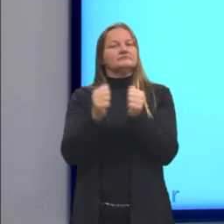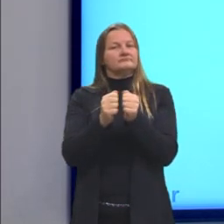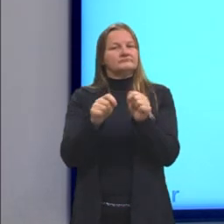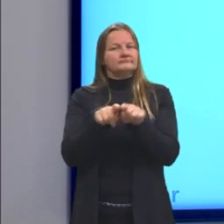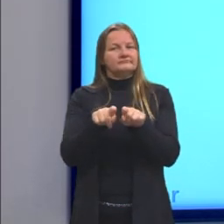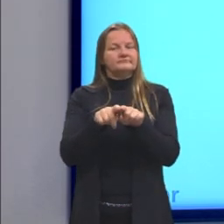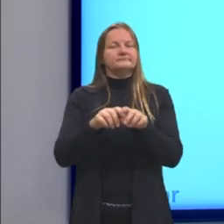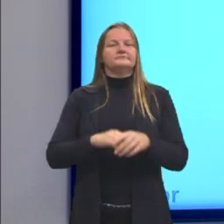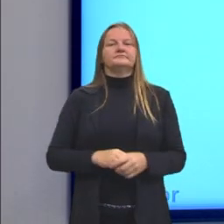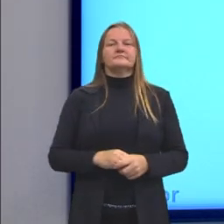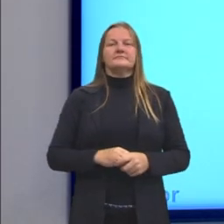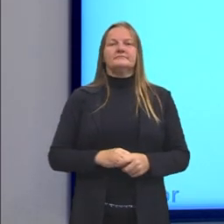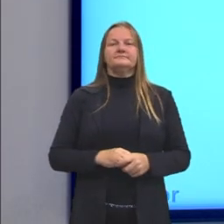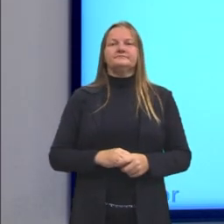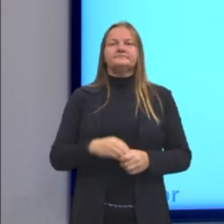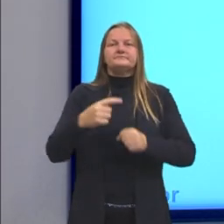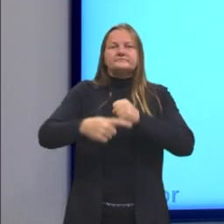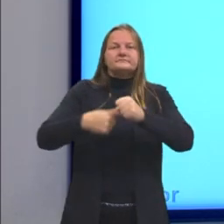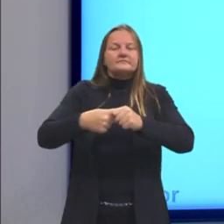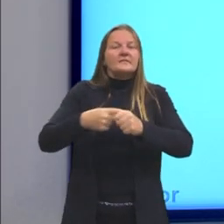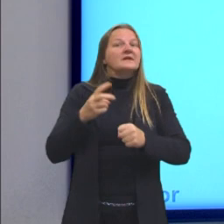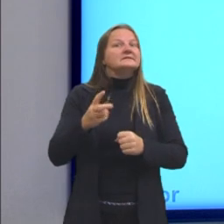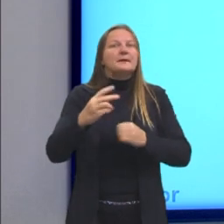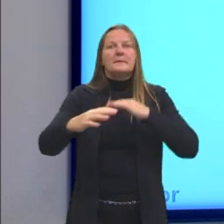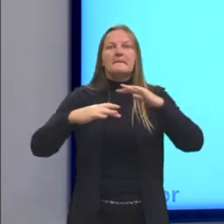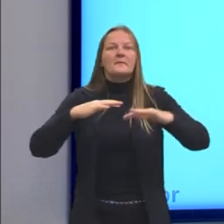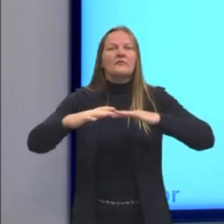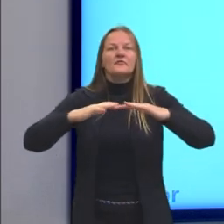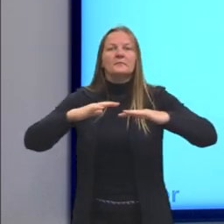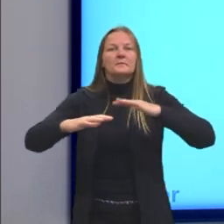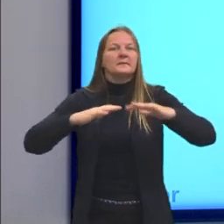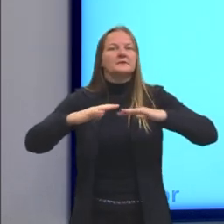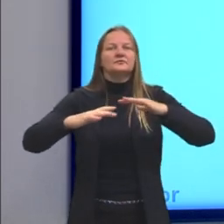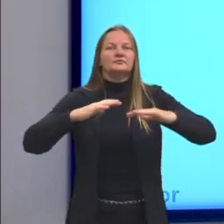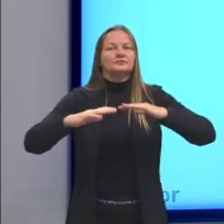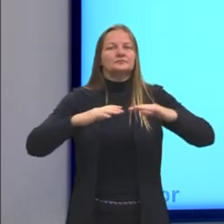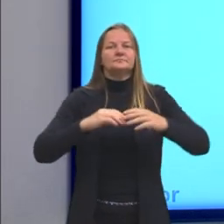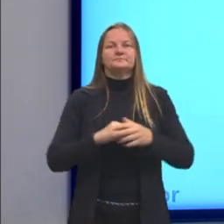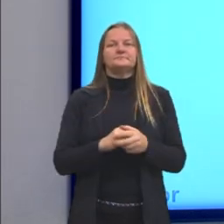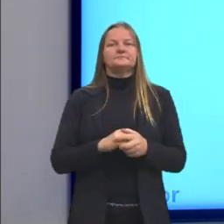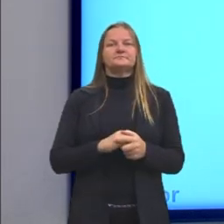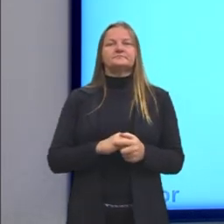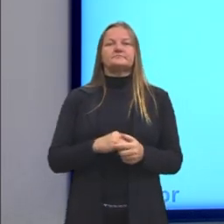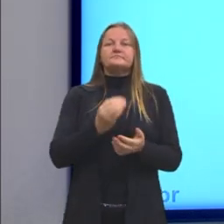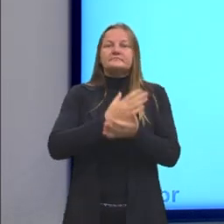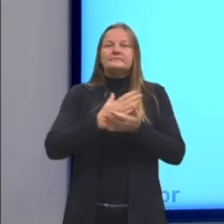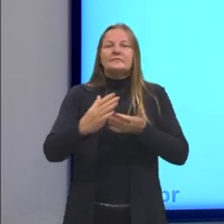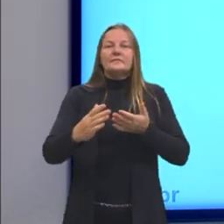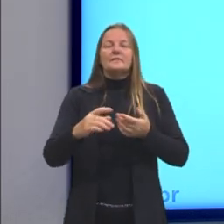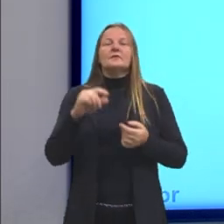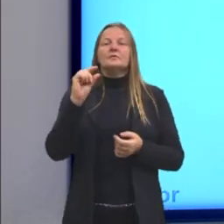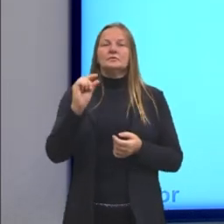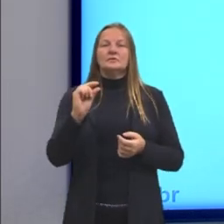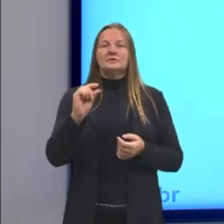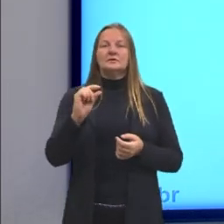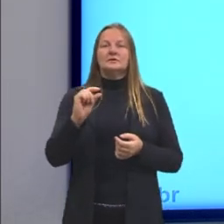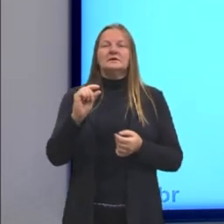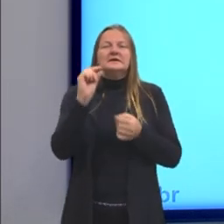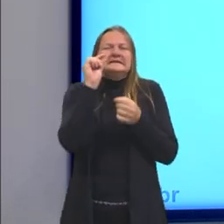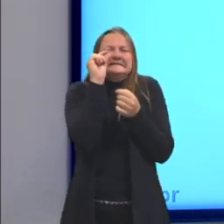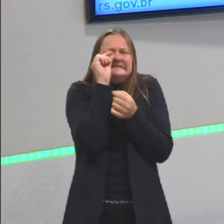Os átomos, eles estão em perpétuo movimento, então, estão sempre se movimentando. Como eles são muito pequenos, a gente também não consegue